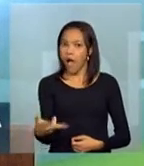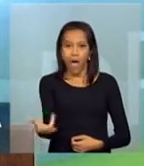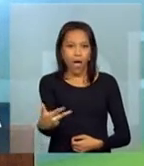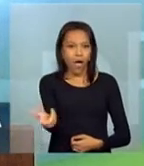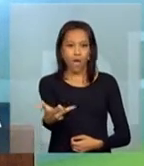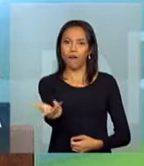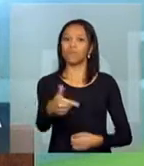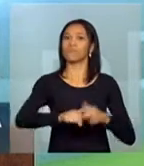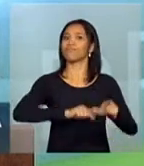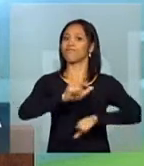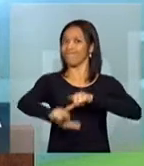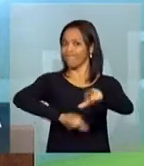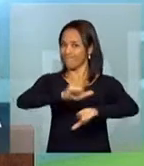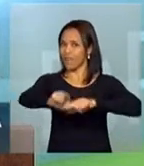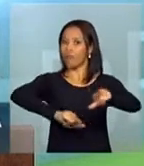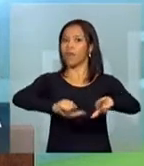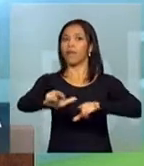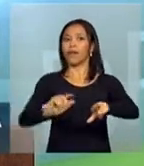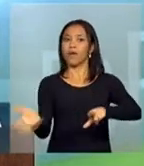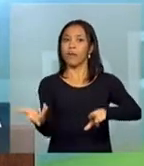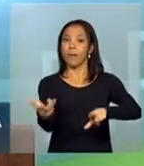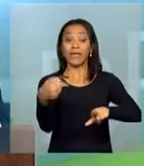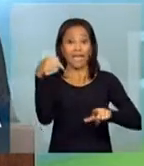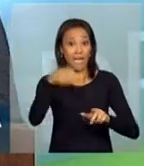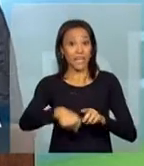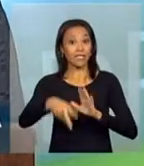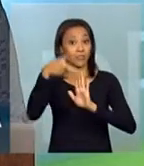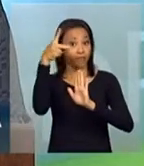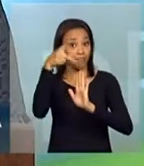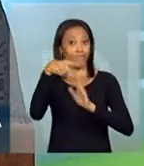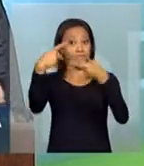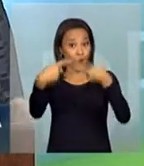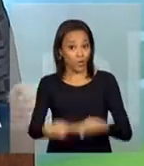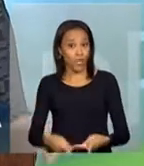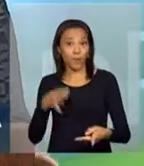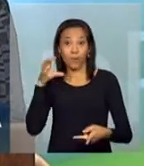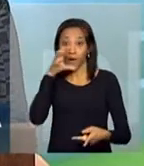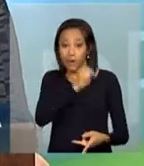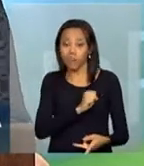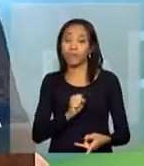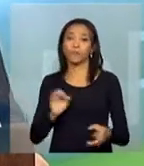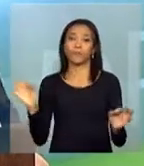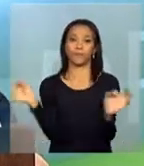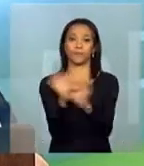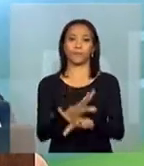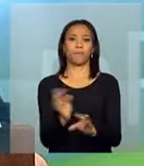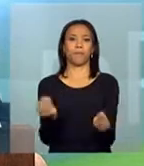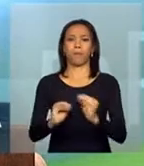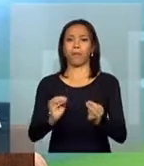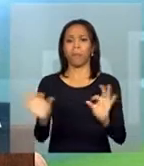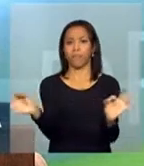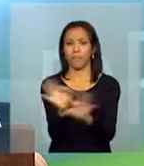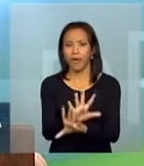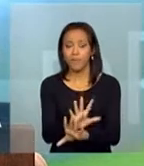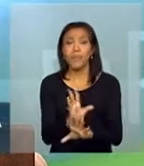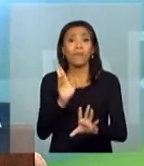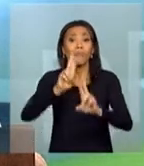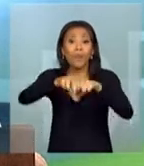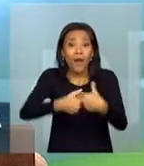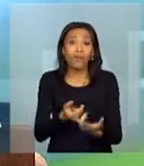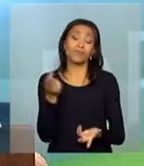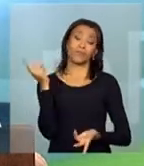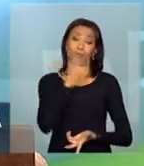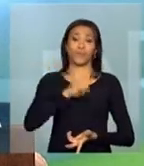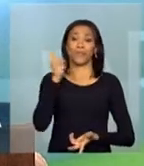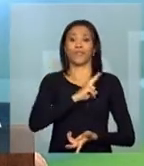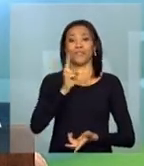garantir que esse projeto tivesse resultados o mais rápido possível, dada a urgência para